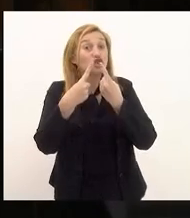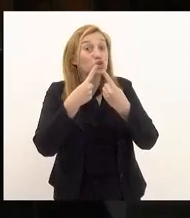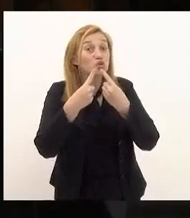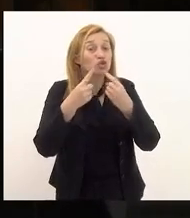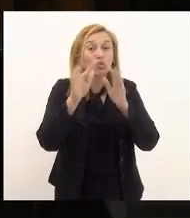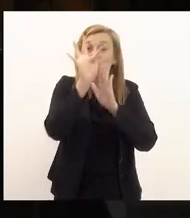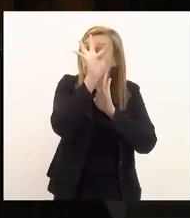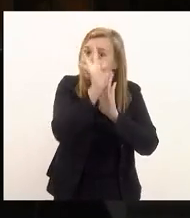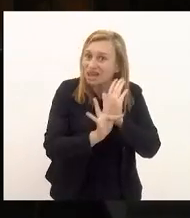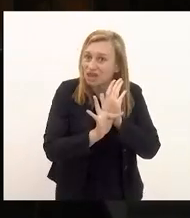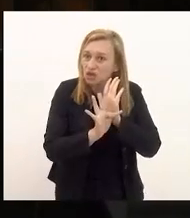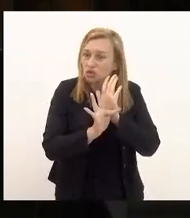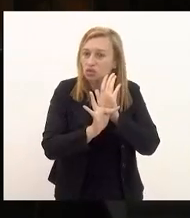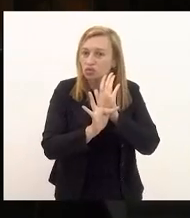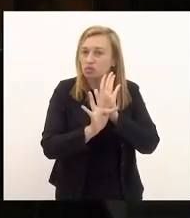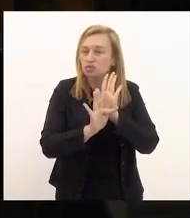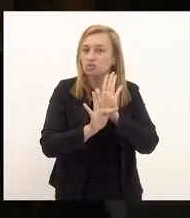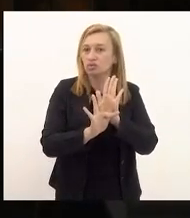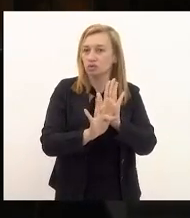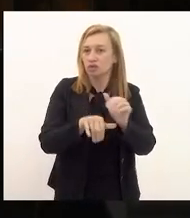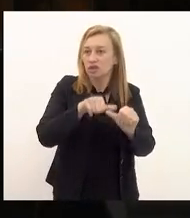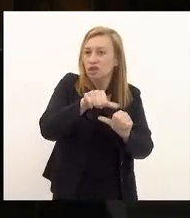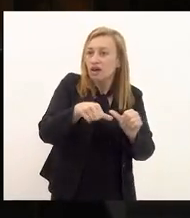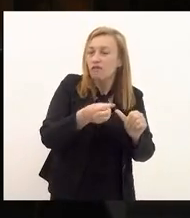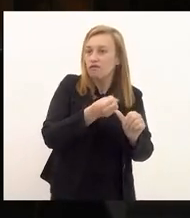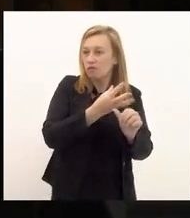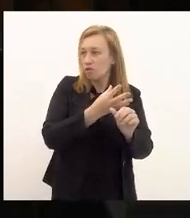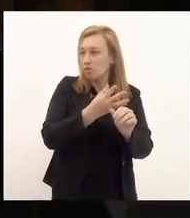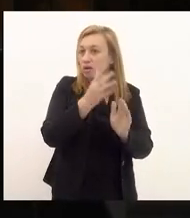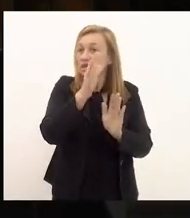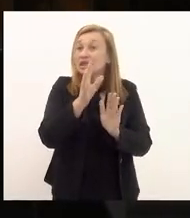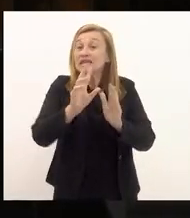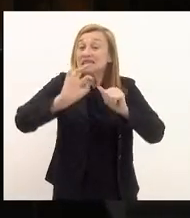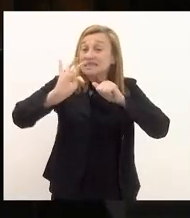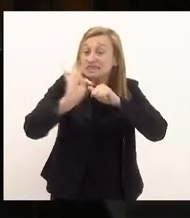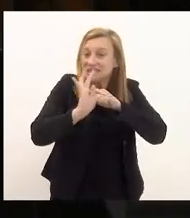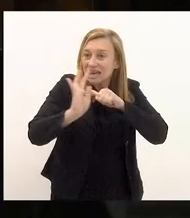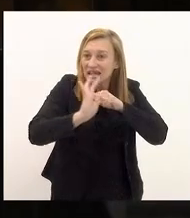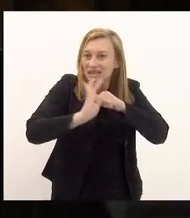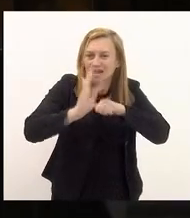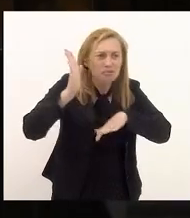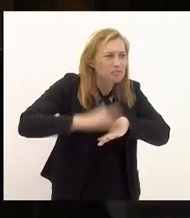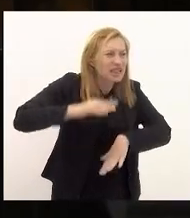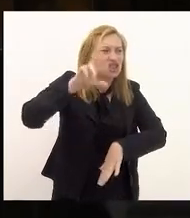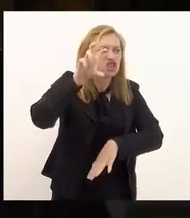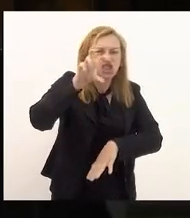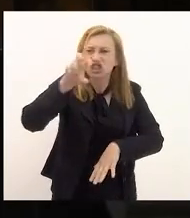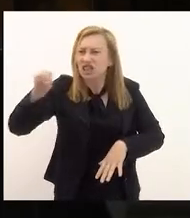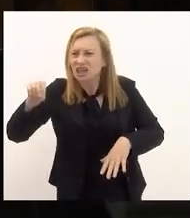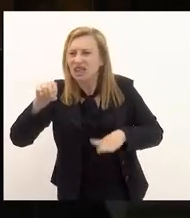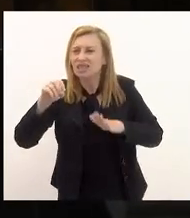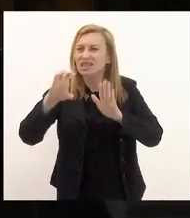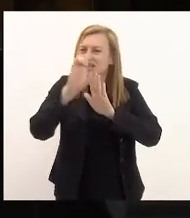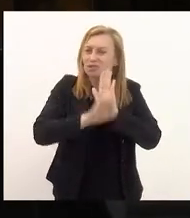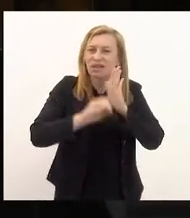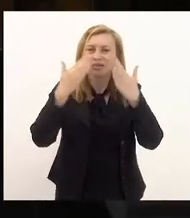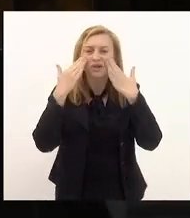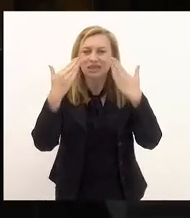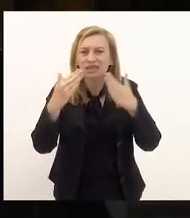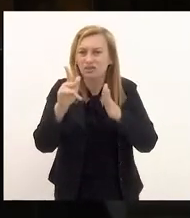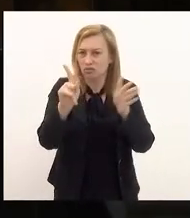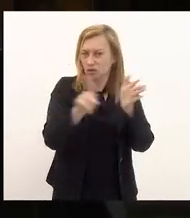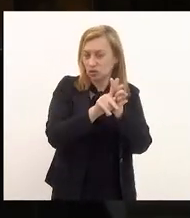texto das reformas de discutir tecnicamente as mais de 500 emendas apresentadas aos